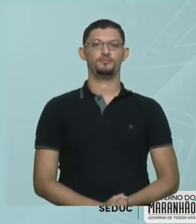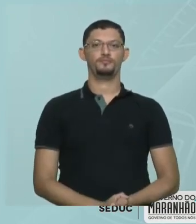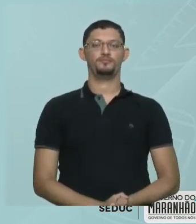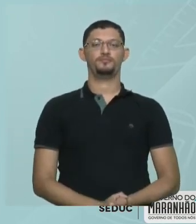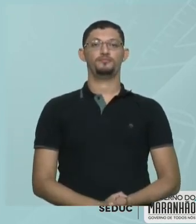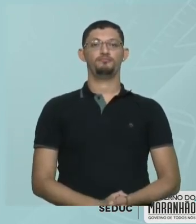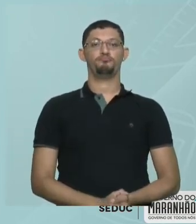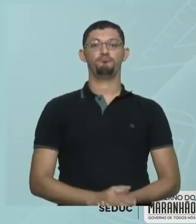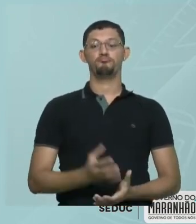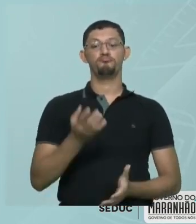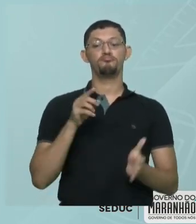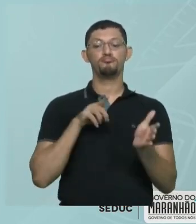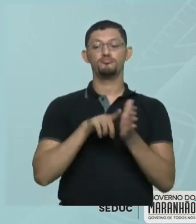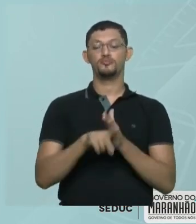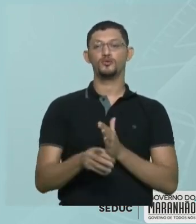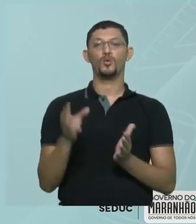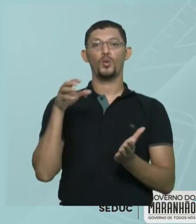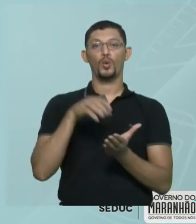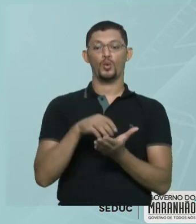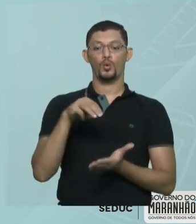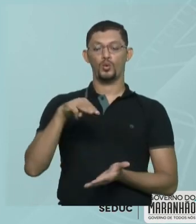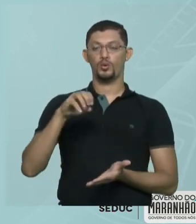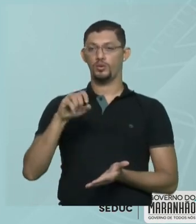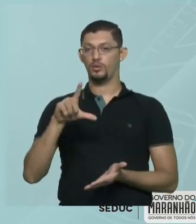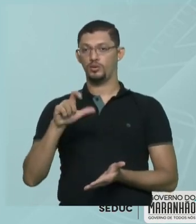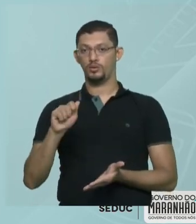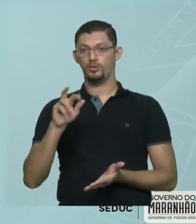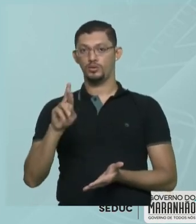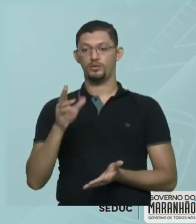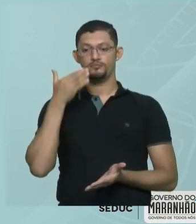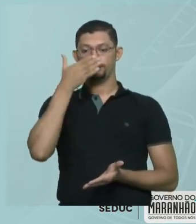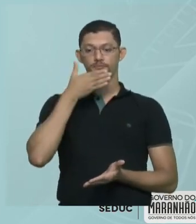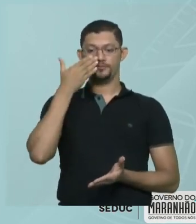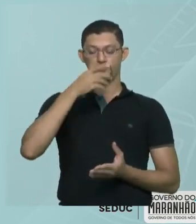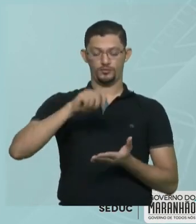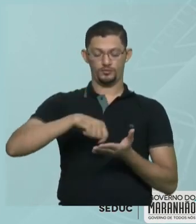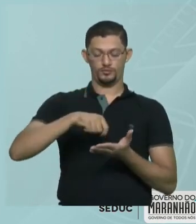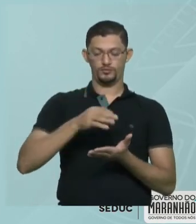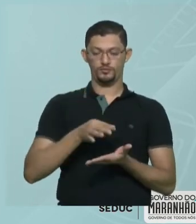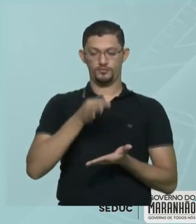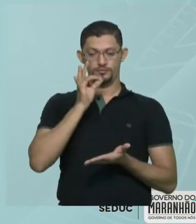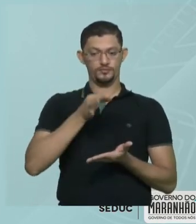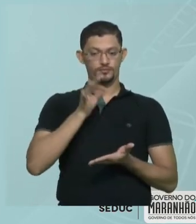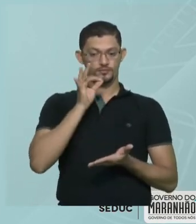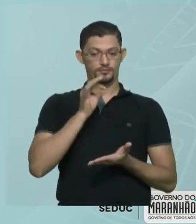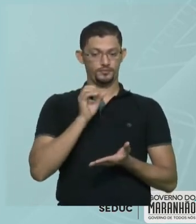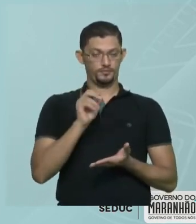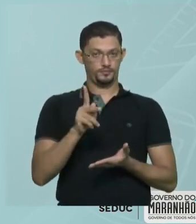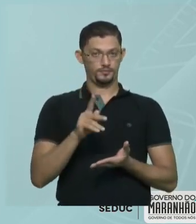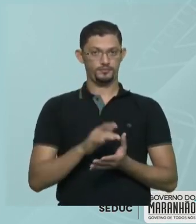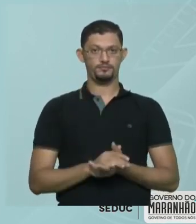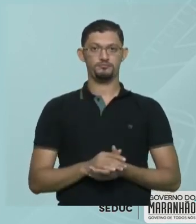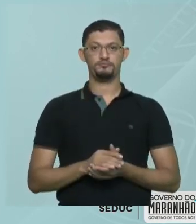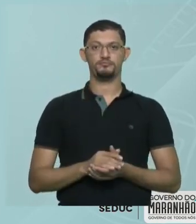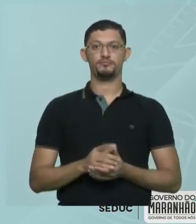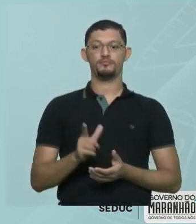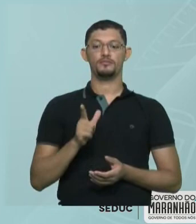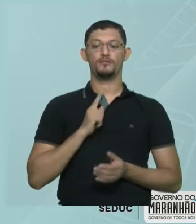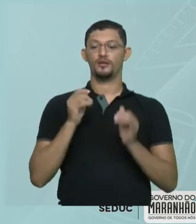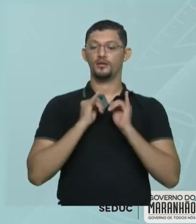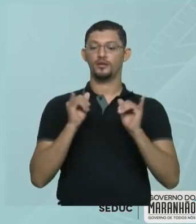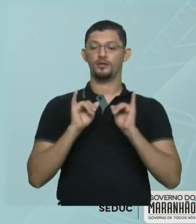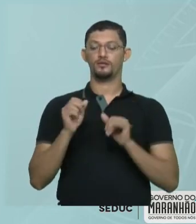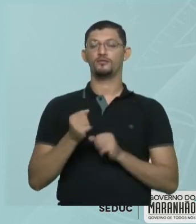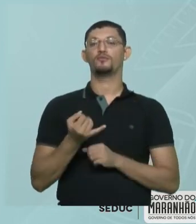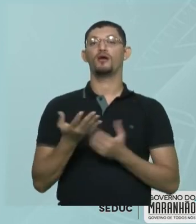Ele quer saber qual é a concentração molar da sacarose no cafezinho. Beleza? Então, o ele tem de dados? Vamos